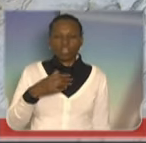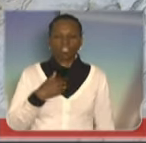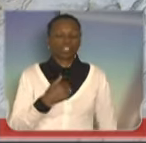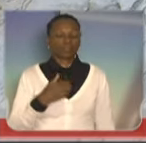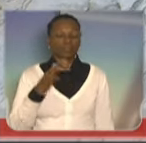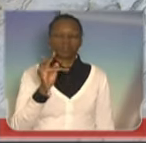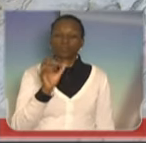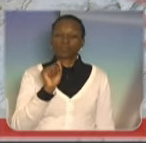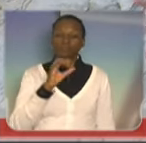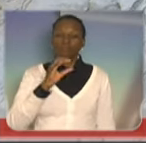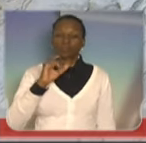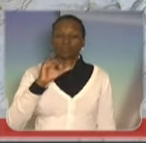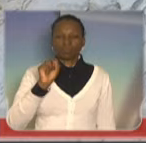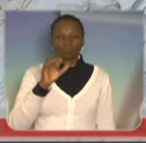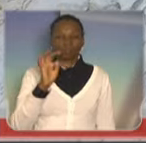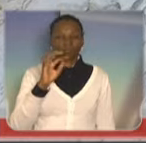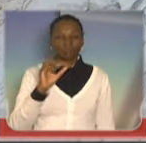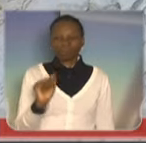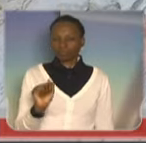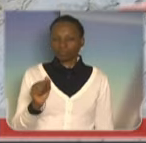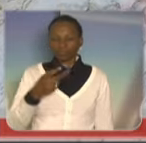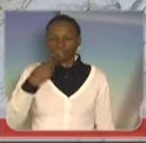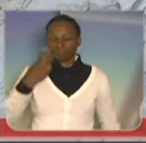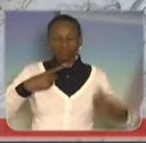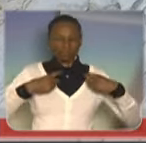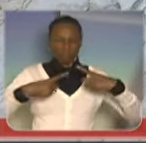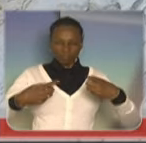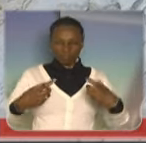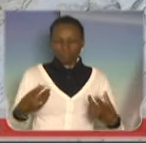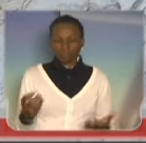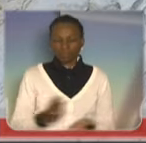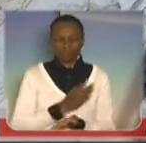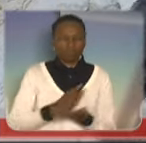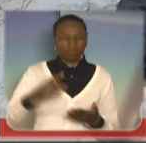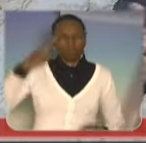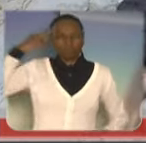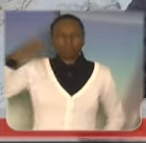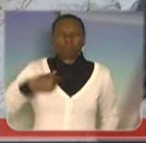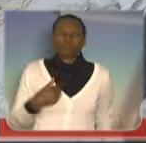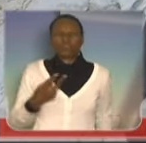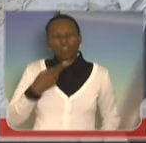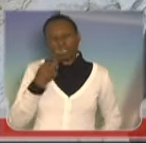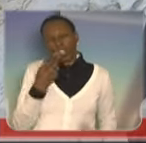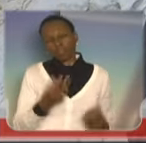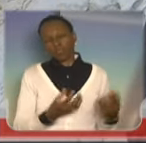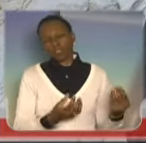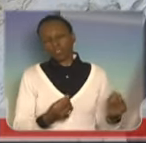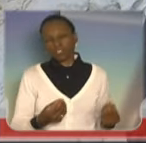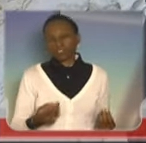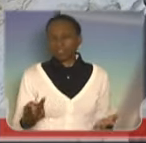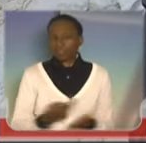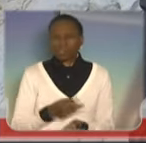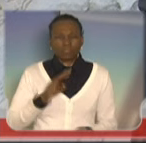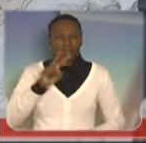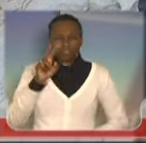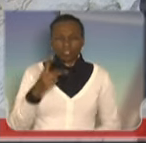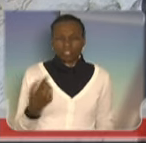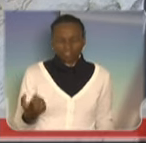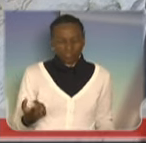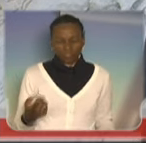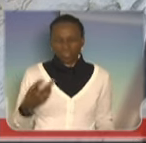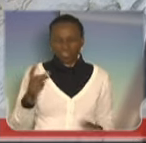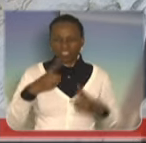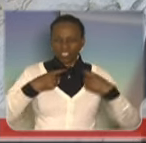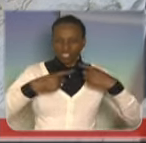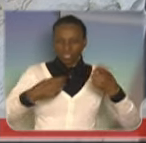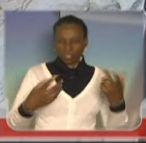vivo dizendo em guerra. O coronel Telhado exagera, ele fala em guerra, que absurdo. Até parece que nós estamos em guerra. Está aí. Em 1990, eu já